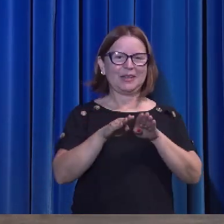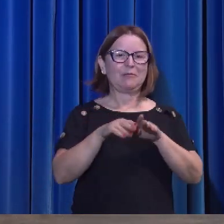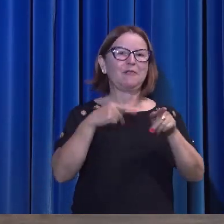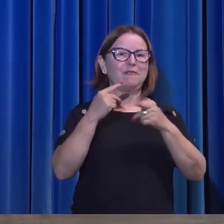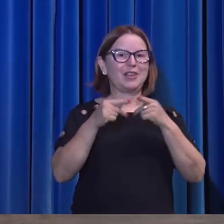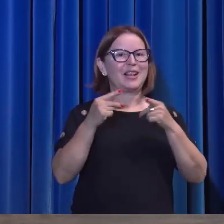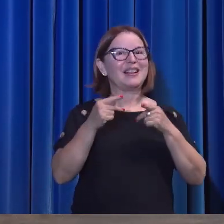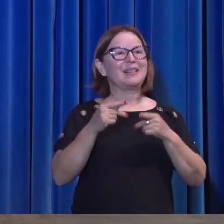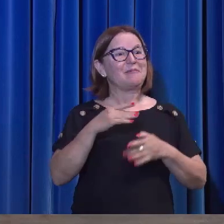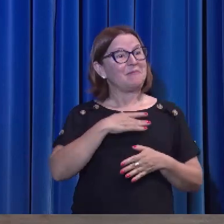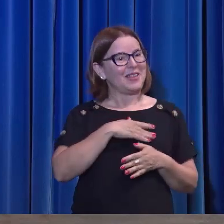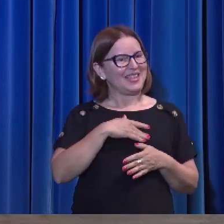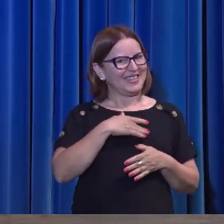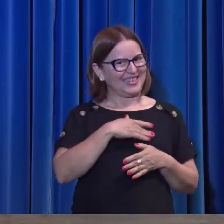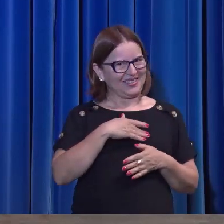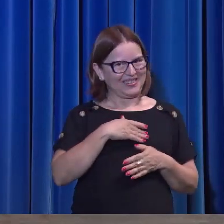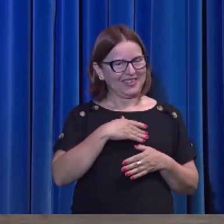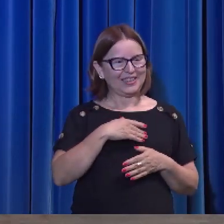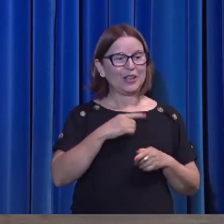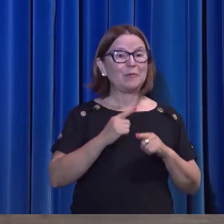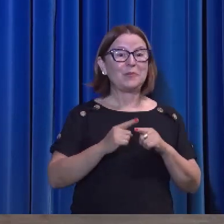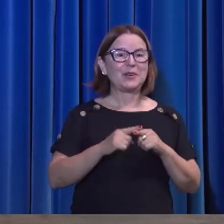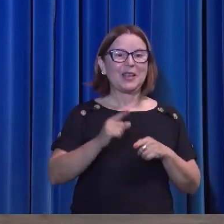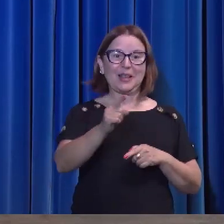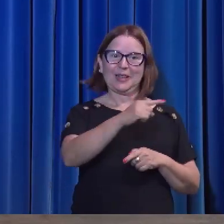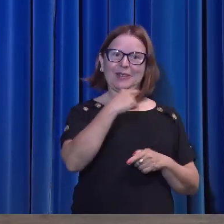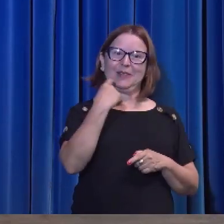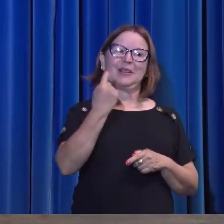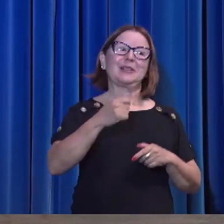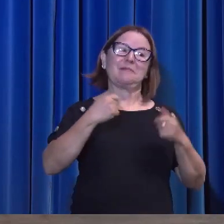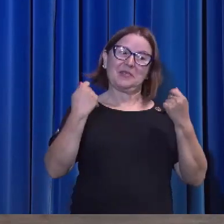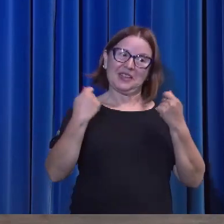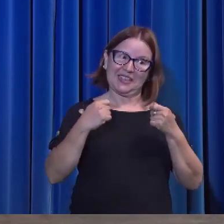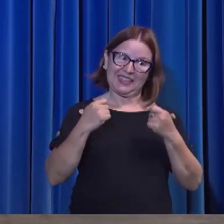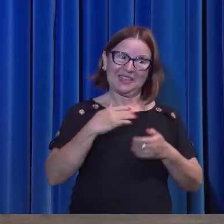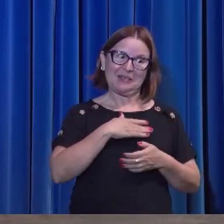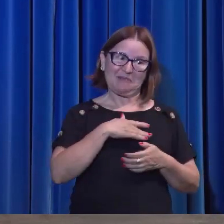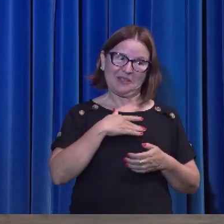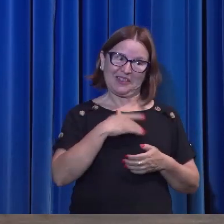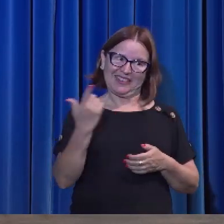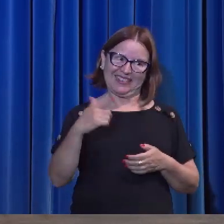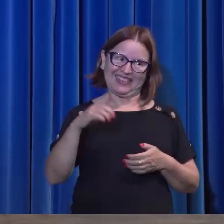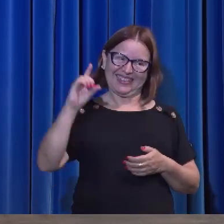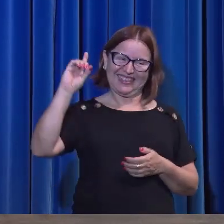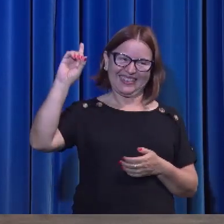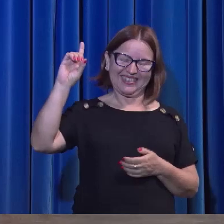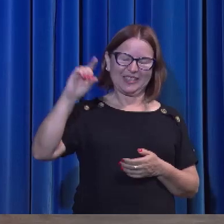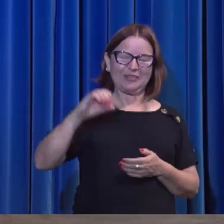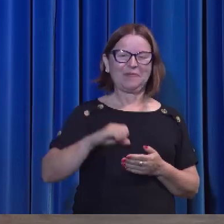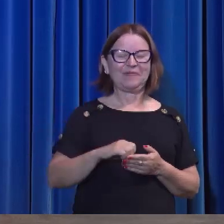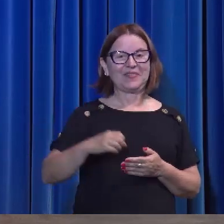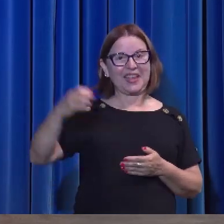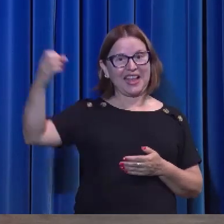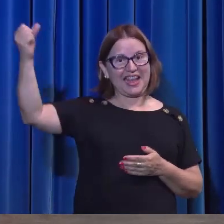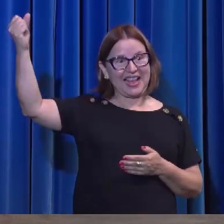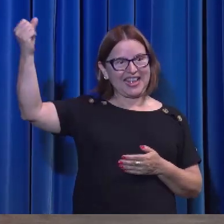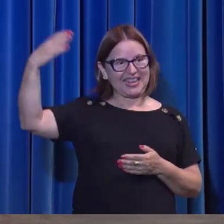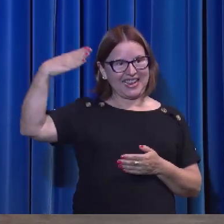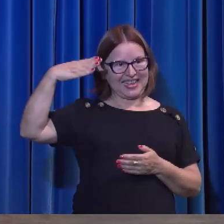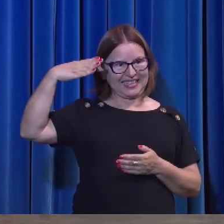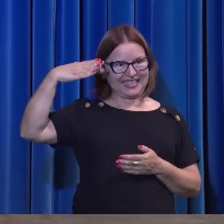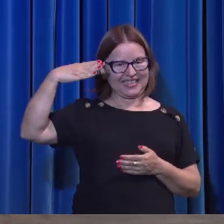porque eles precisam, nós precisamos demais da misericórdia. A graça é Deus